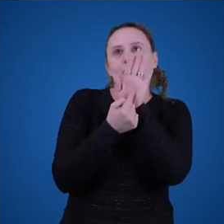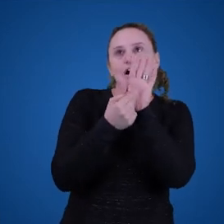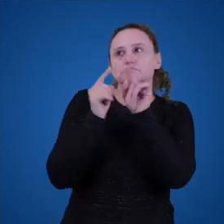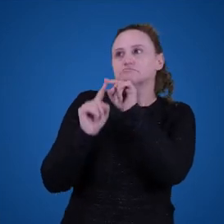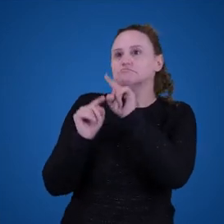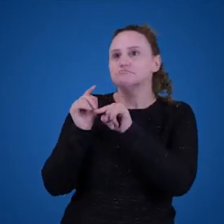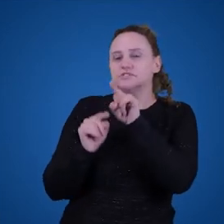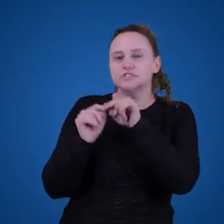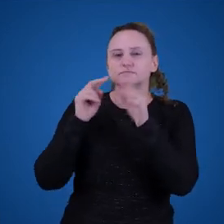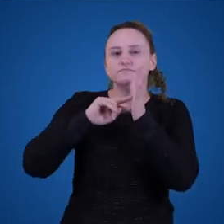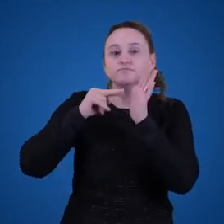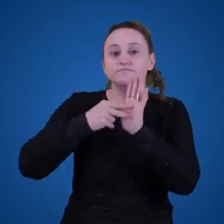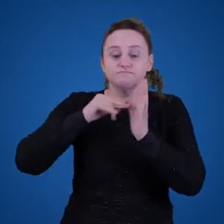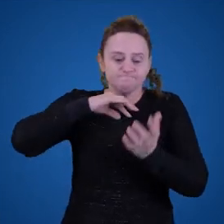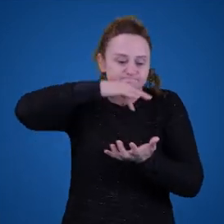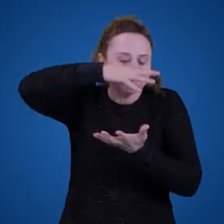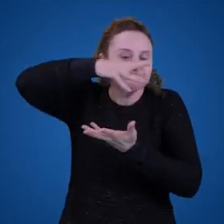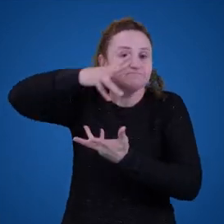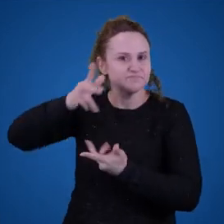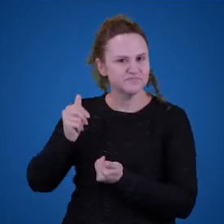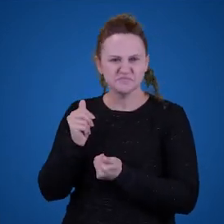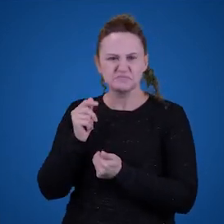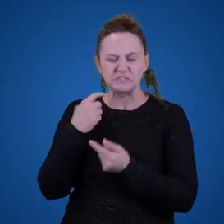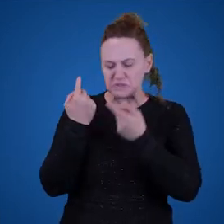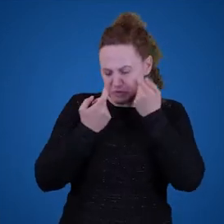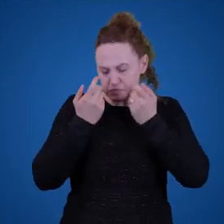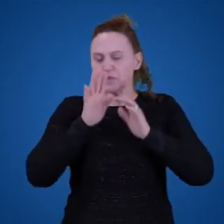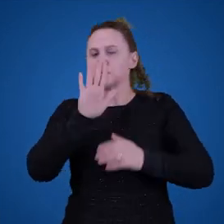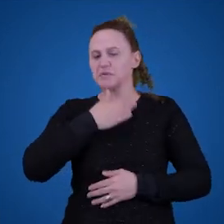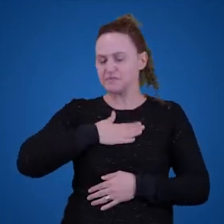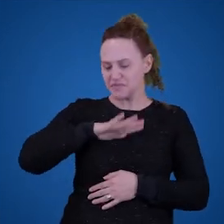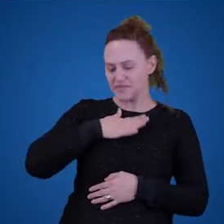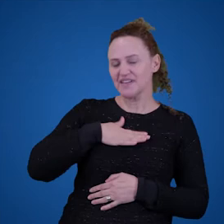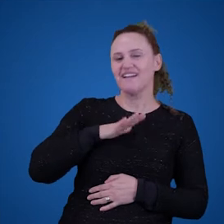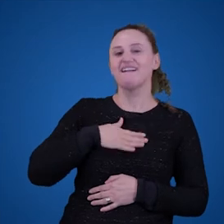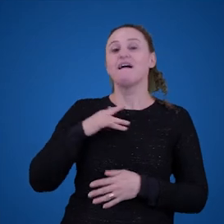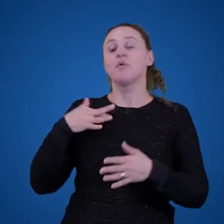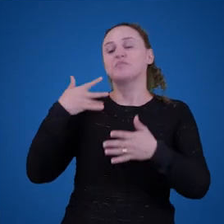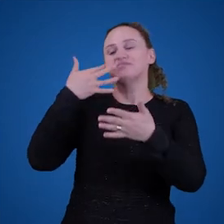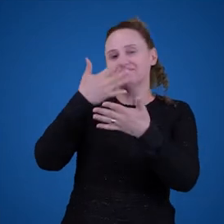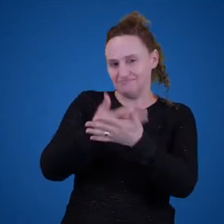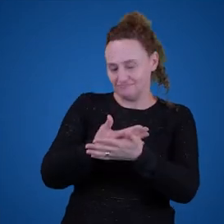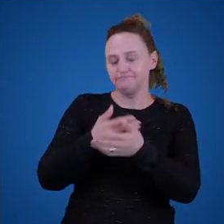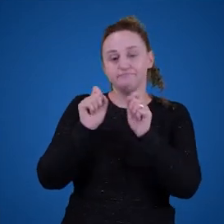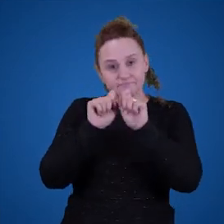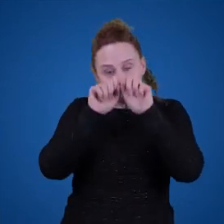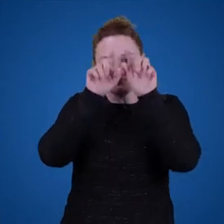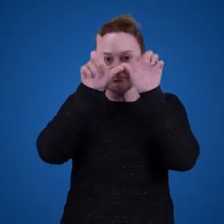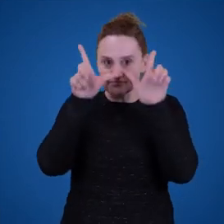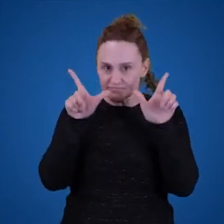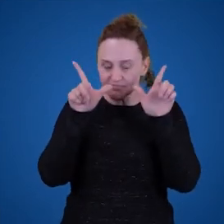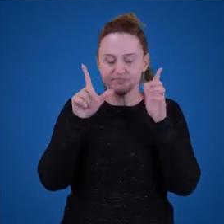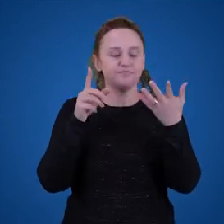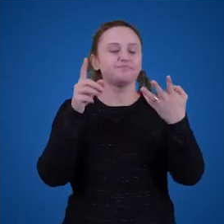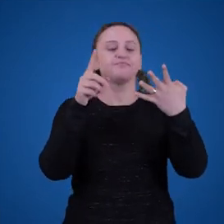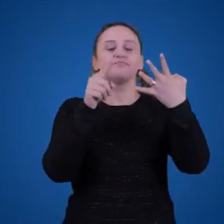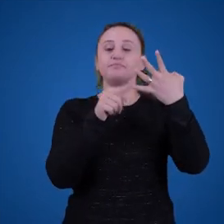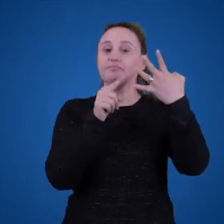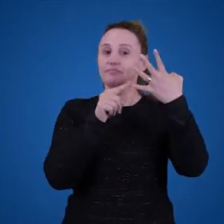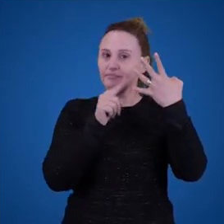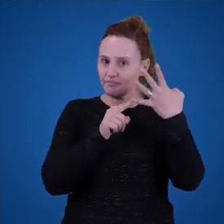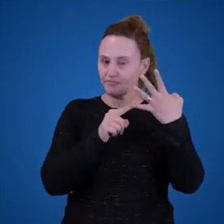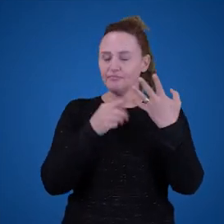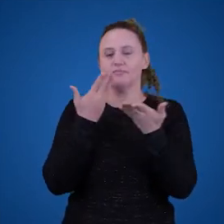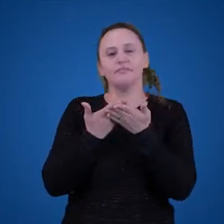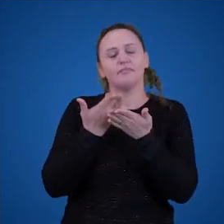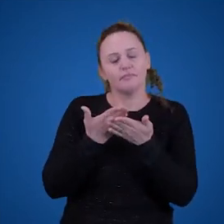E essa é uma explicação. Então, não se preocupem, isso vai ficar mais claro com o passar das aulas. Na nossa quarta aula, a gente vai